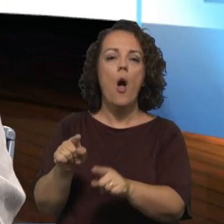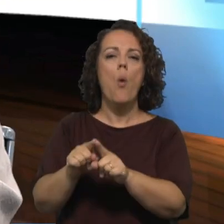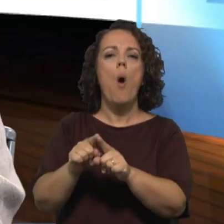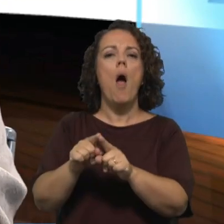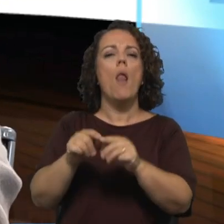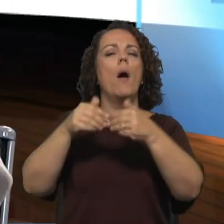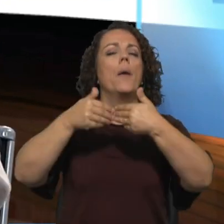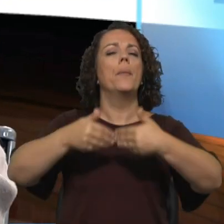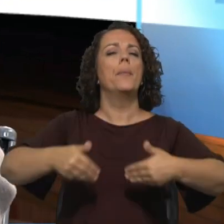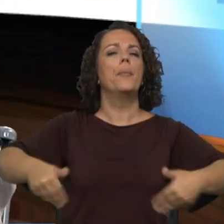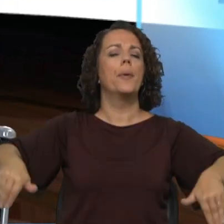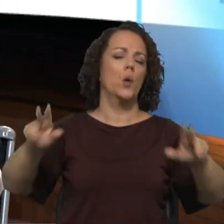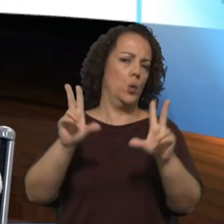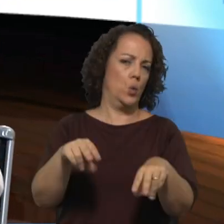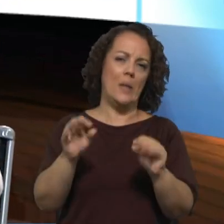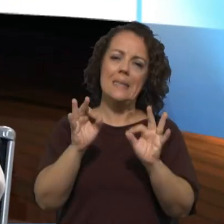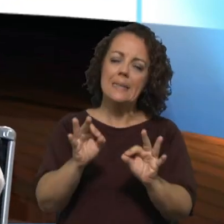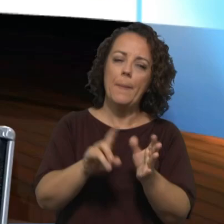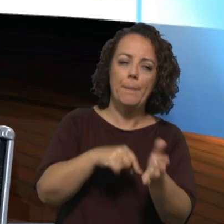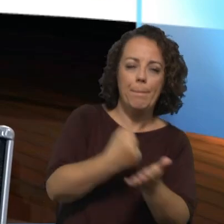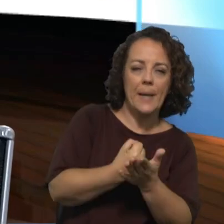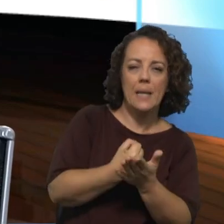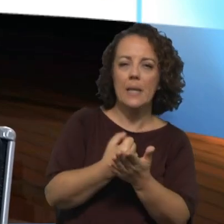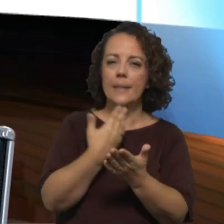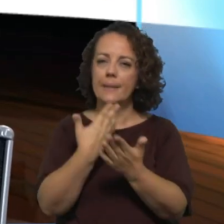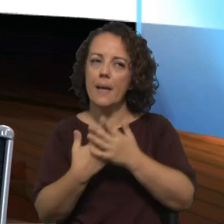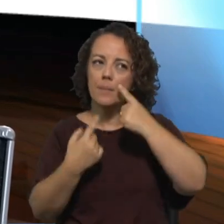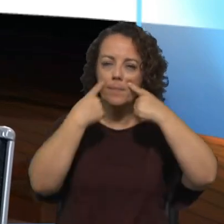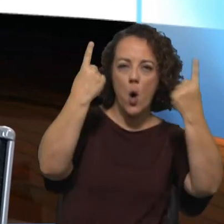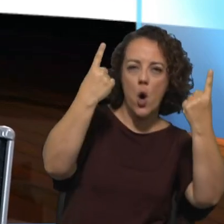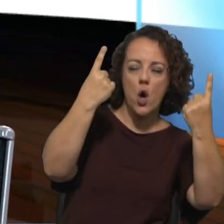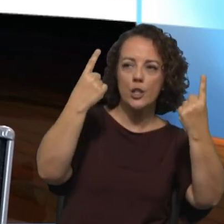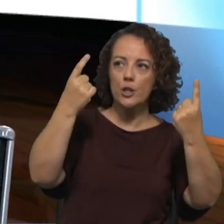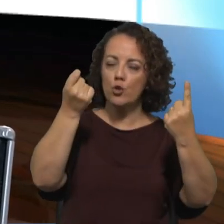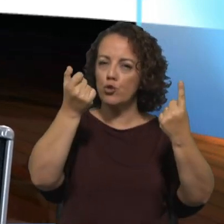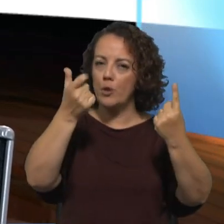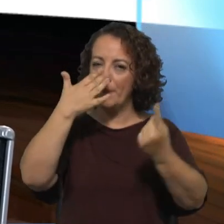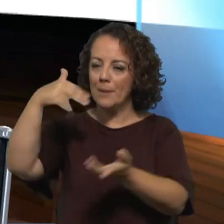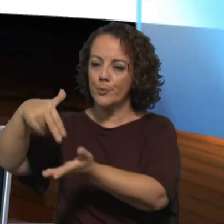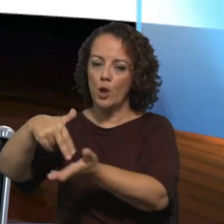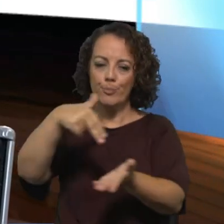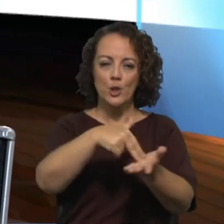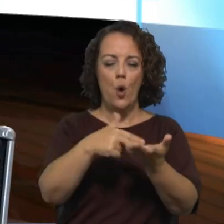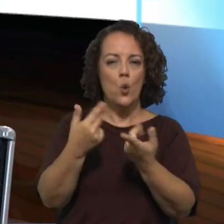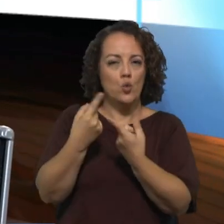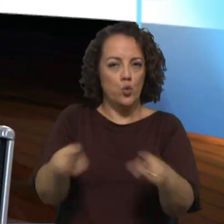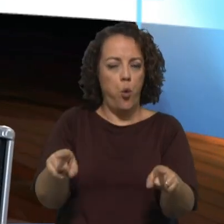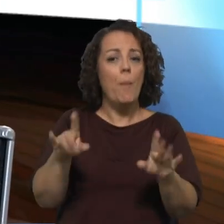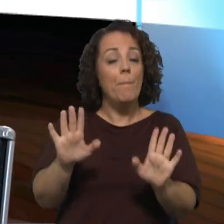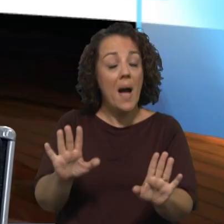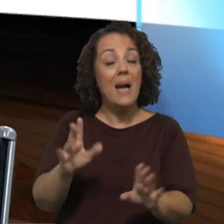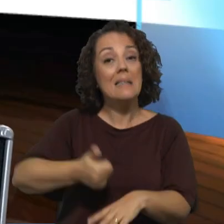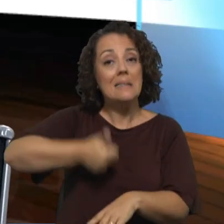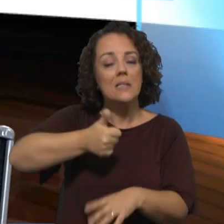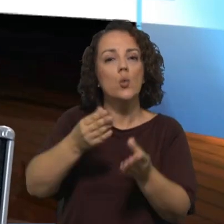ajude a encontrar formas de lidar com estas tensões e de encontrar soluções conjuntas que possam, efetivamente,